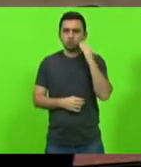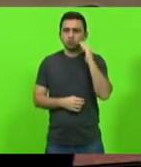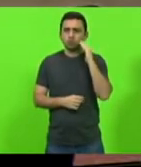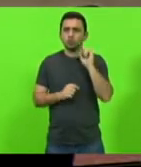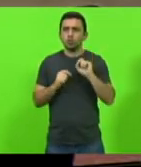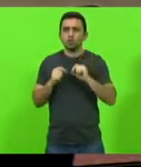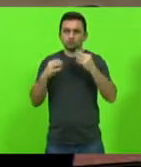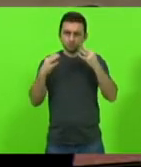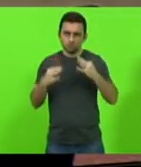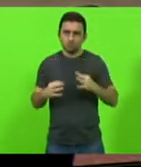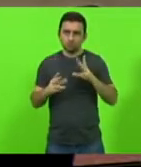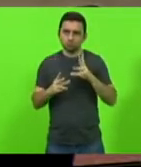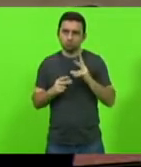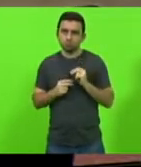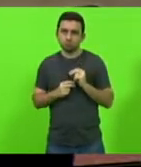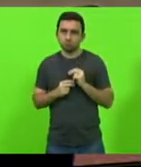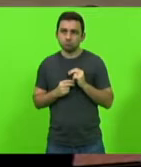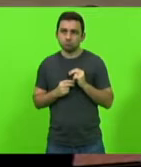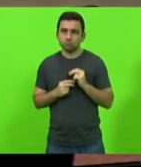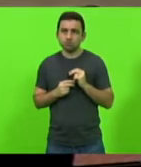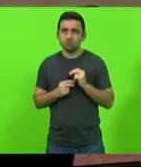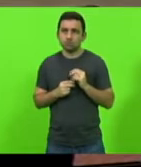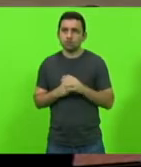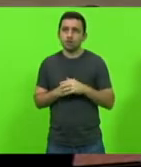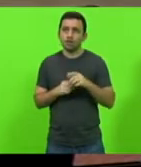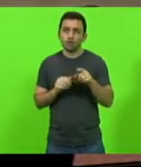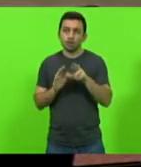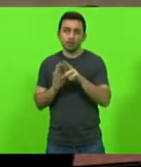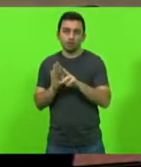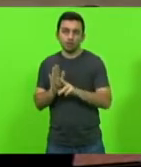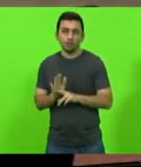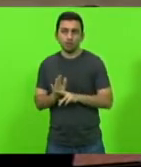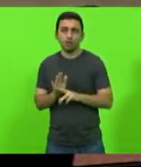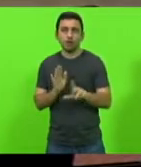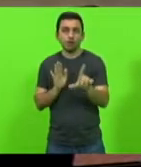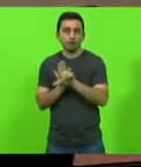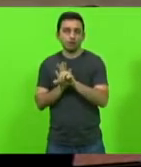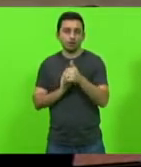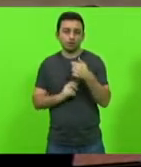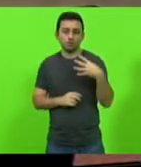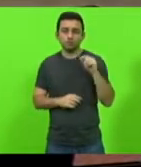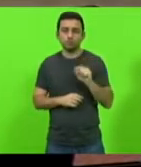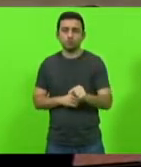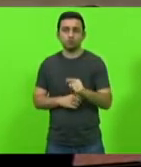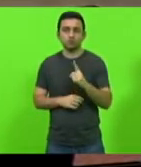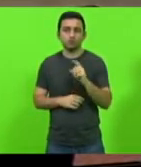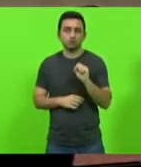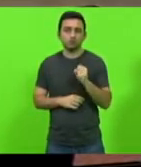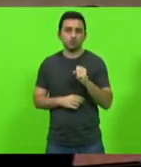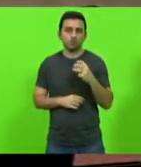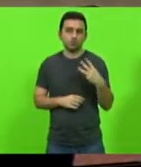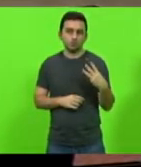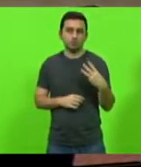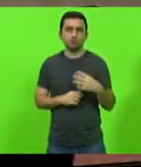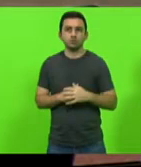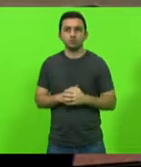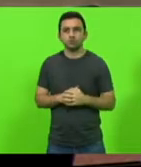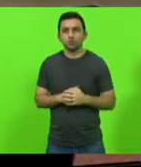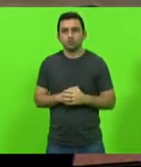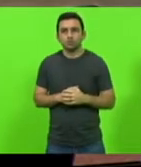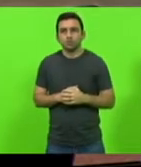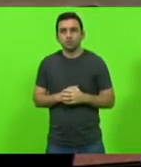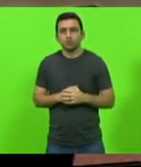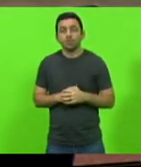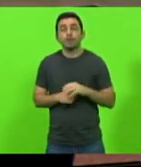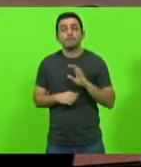justo e meritório transformando em norma jurídica a lei 14.183 2021 no